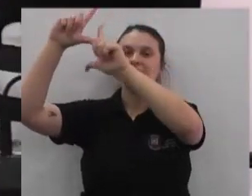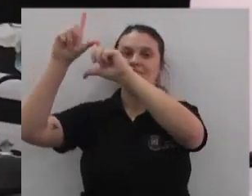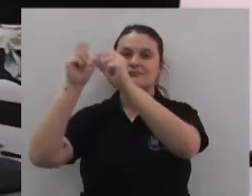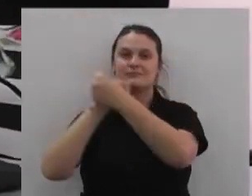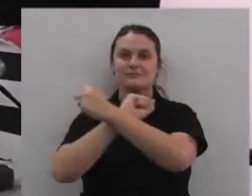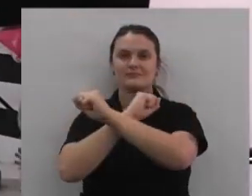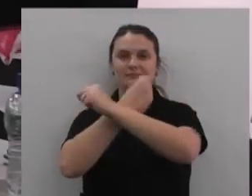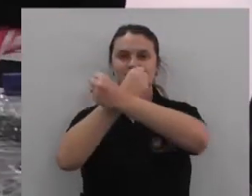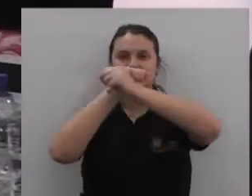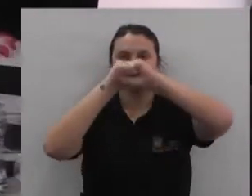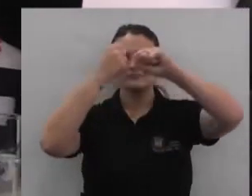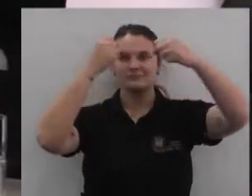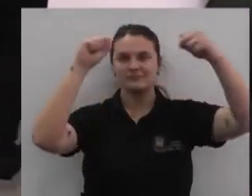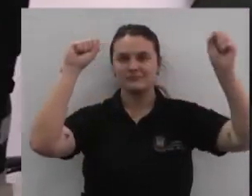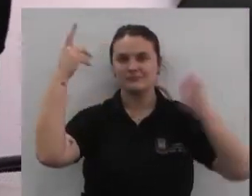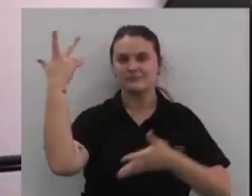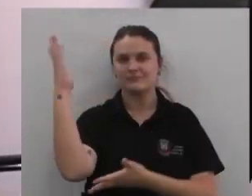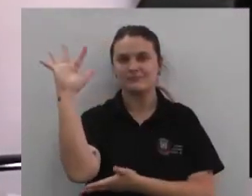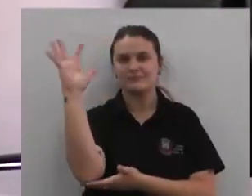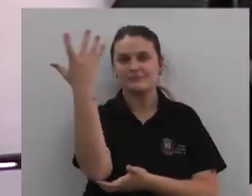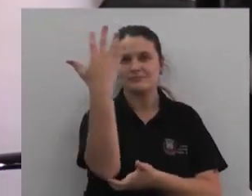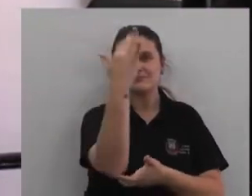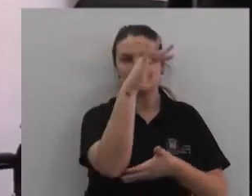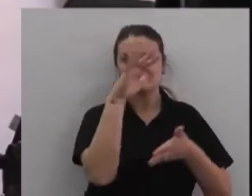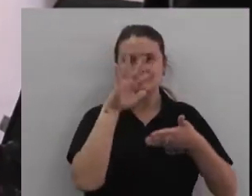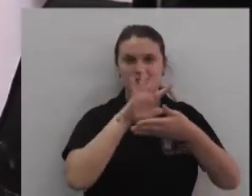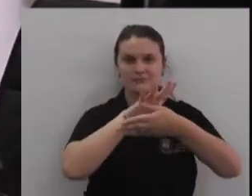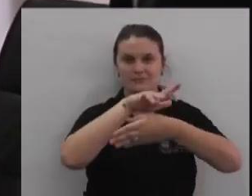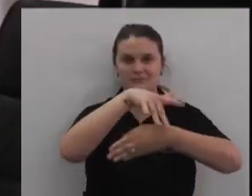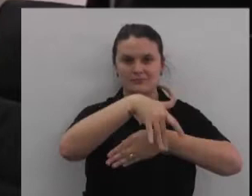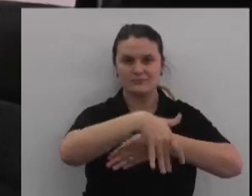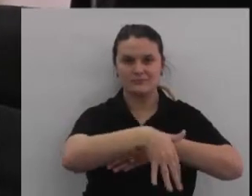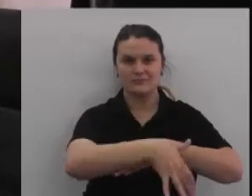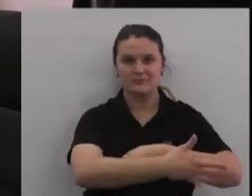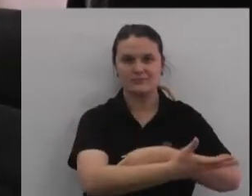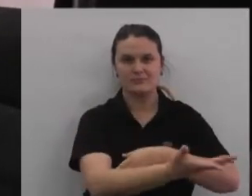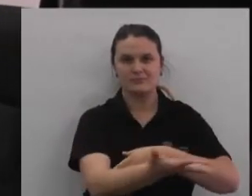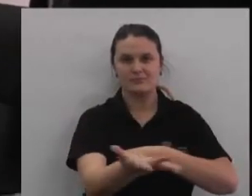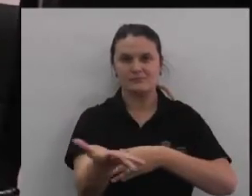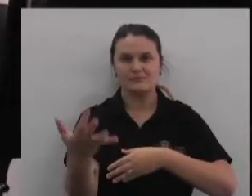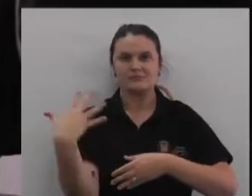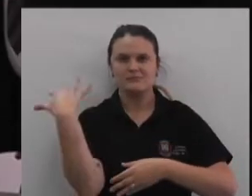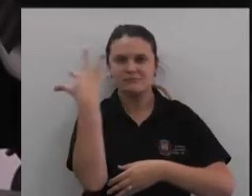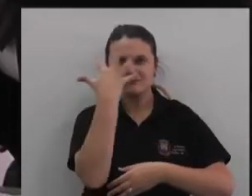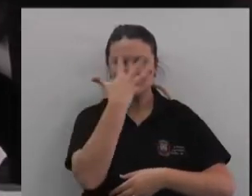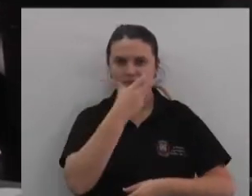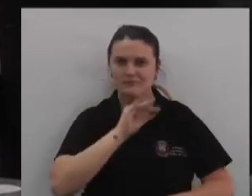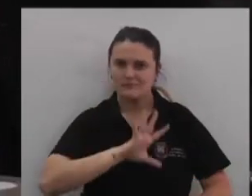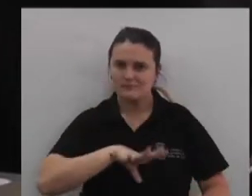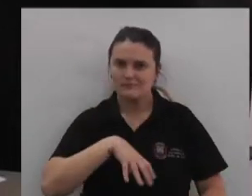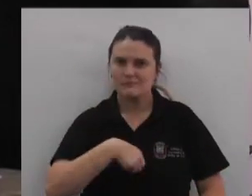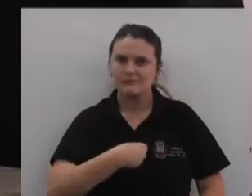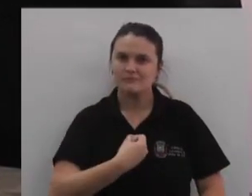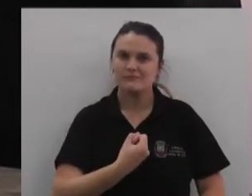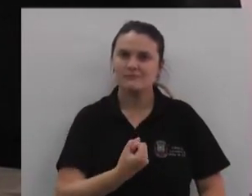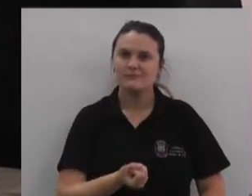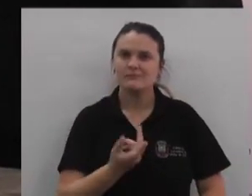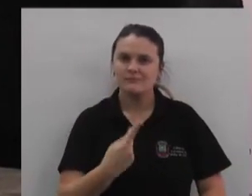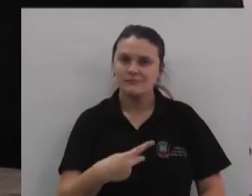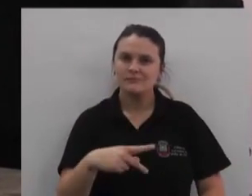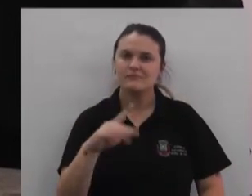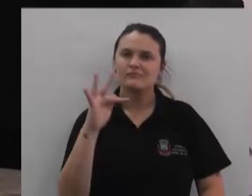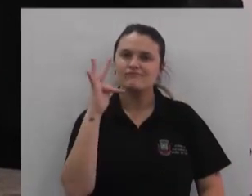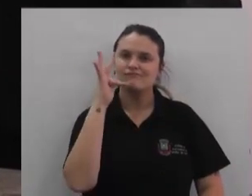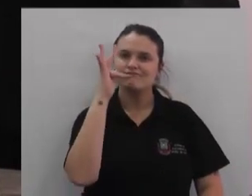cruzeiro resplandece. Gigante pela própria natureza, és belo, és forte,